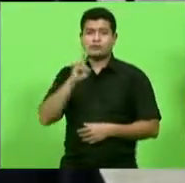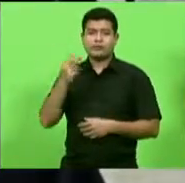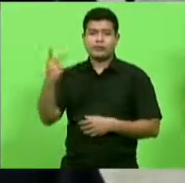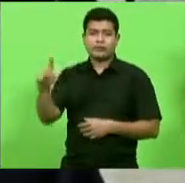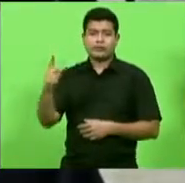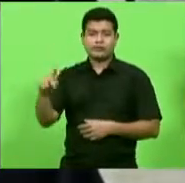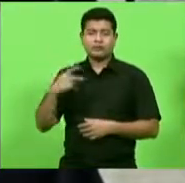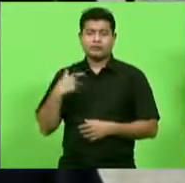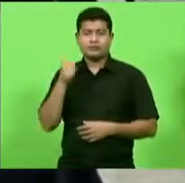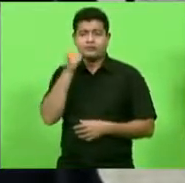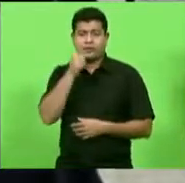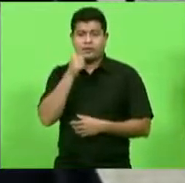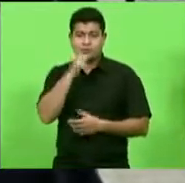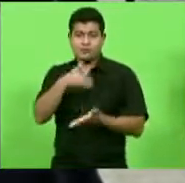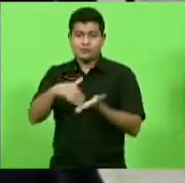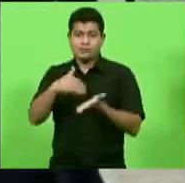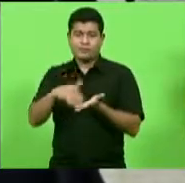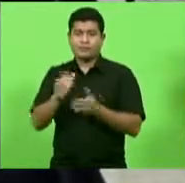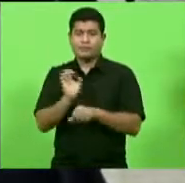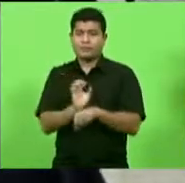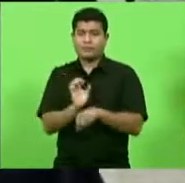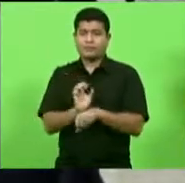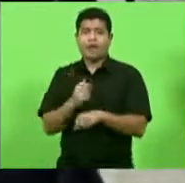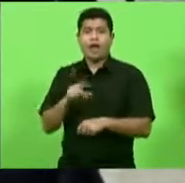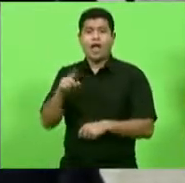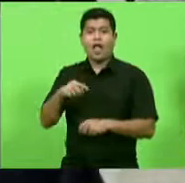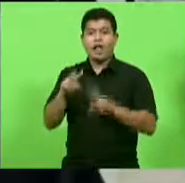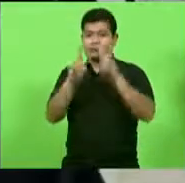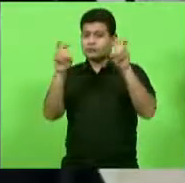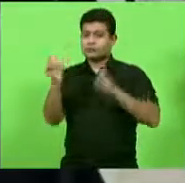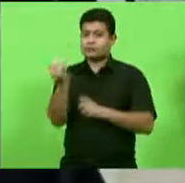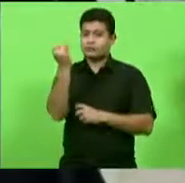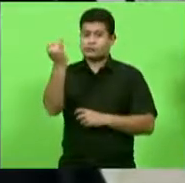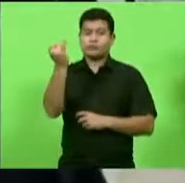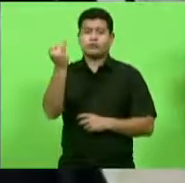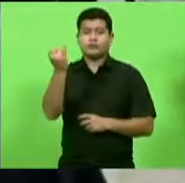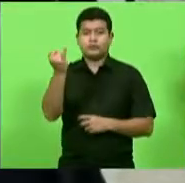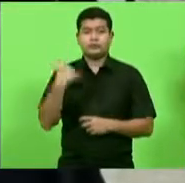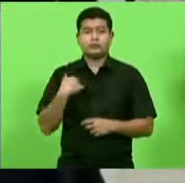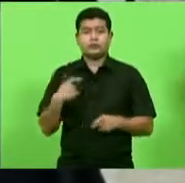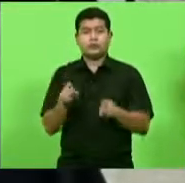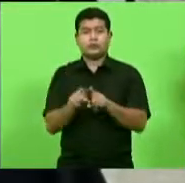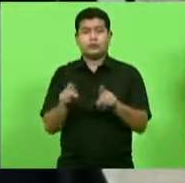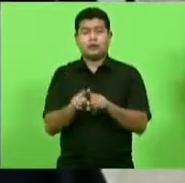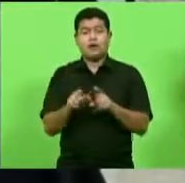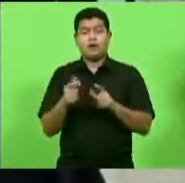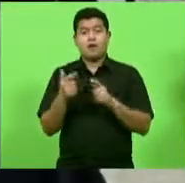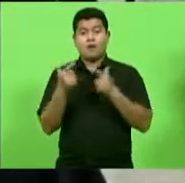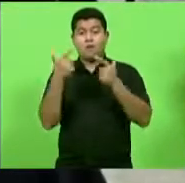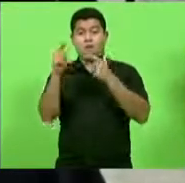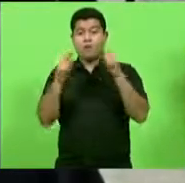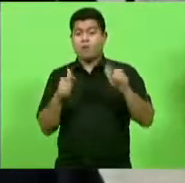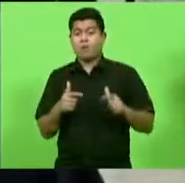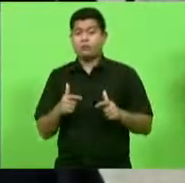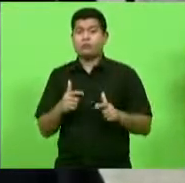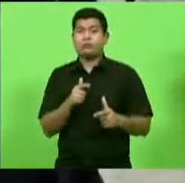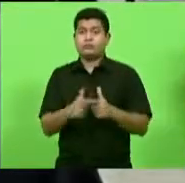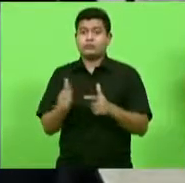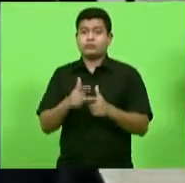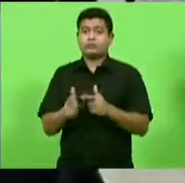estadual estadual de saúde para tratar para desse assunto que é um assunto importante e também assunto de outras situações